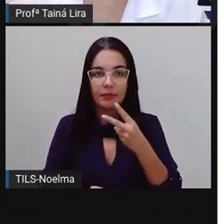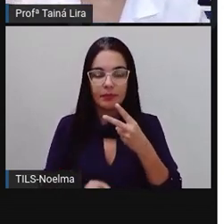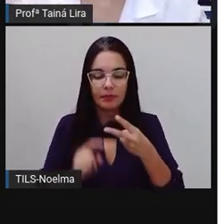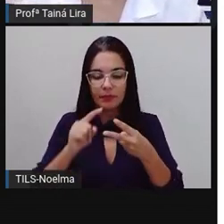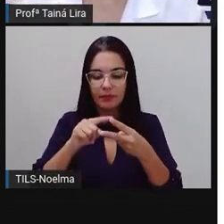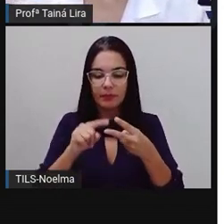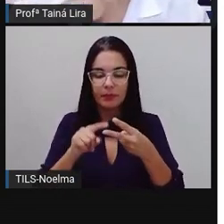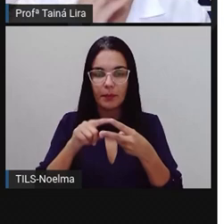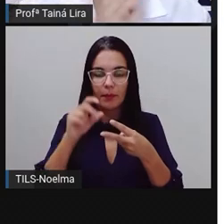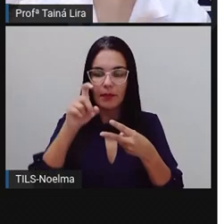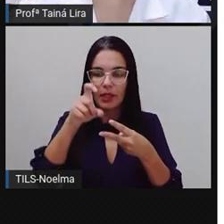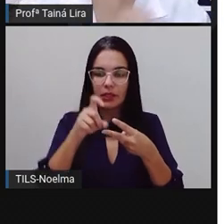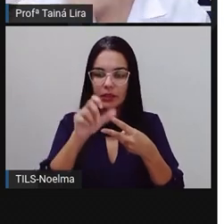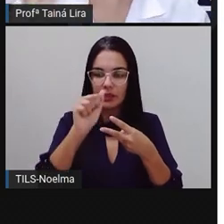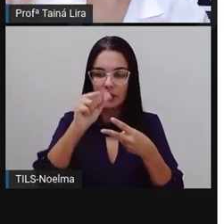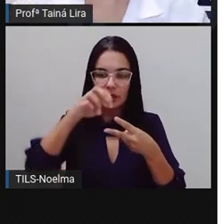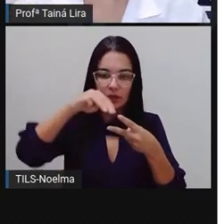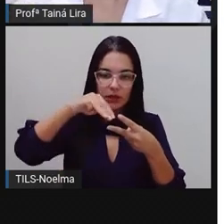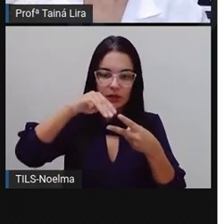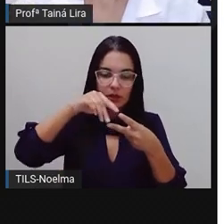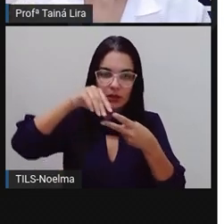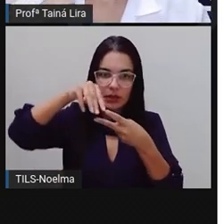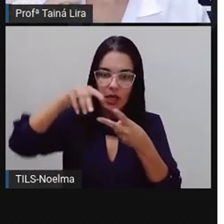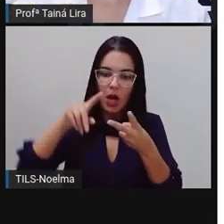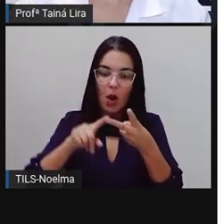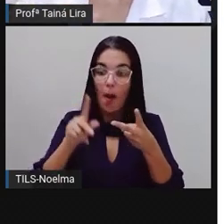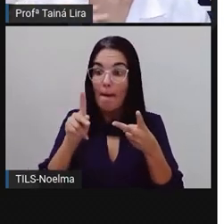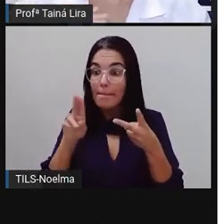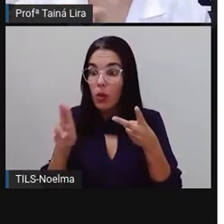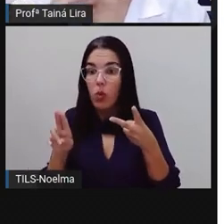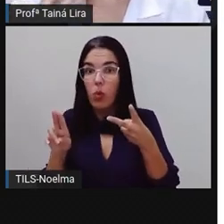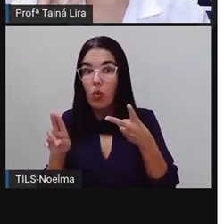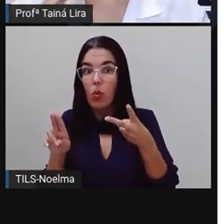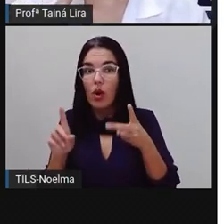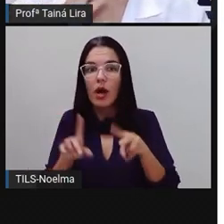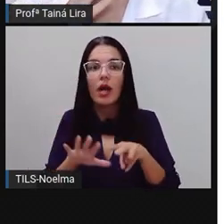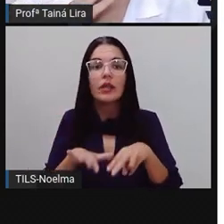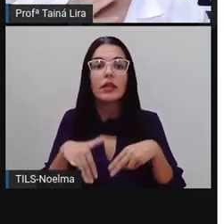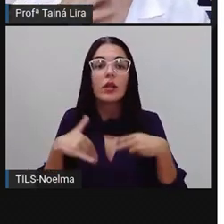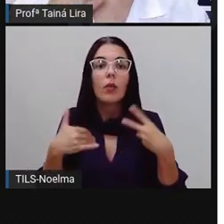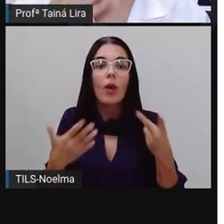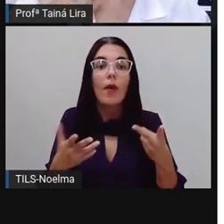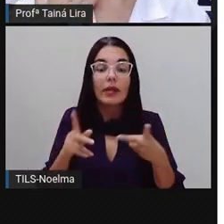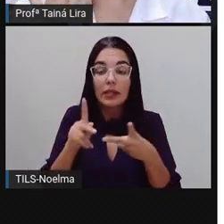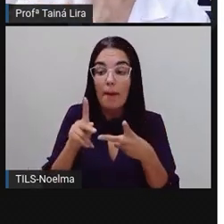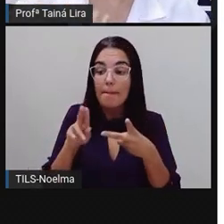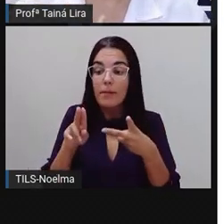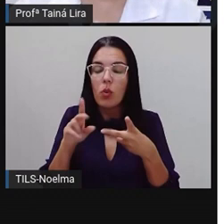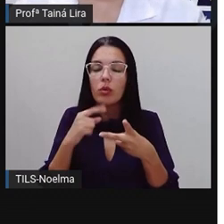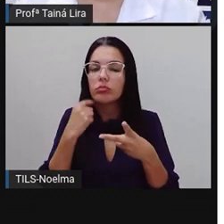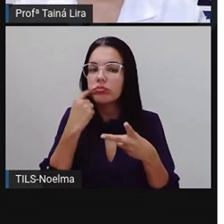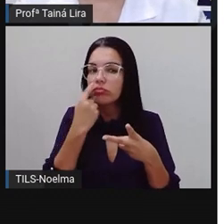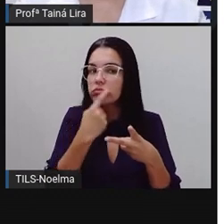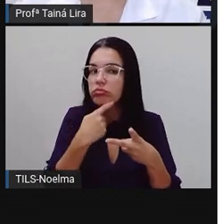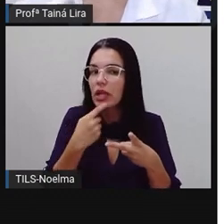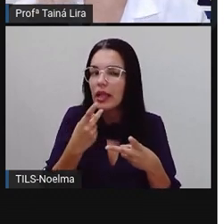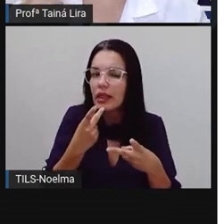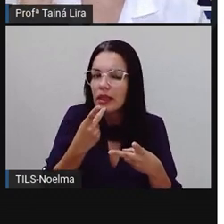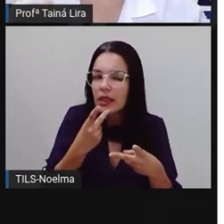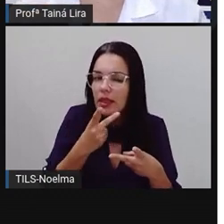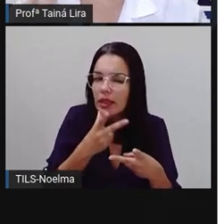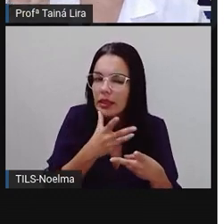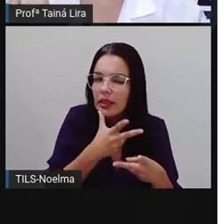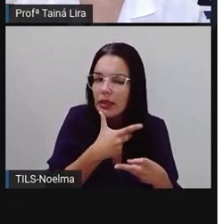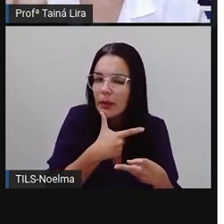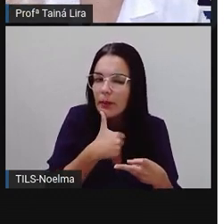Xampu. Xampu. Qual é a sílaba que eu demoro mais tempo falando? Ou seja,